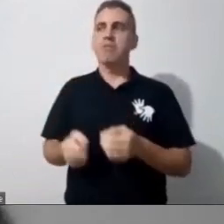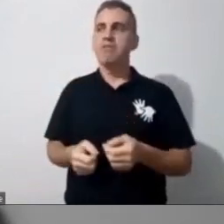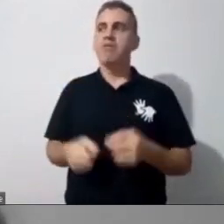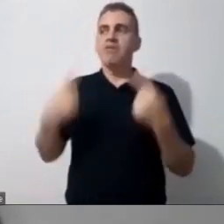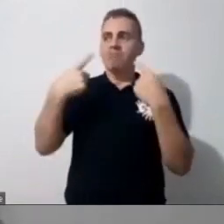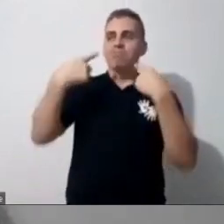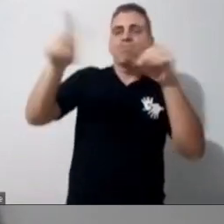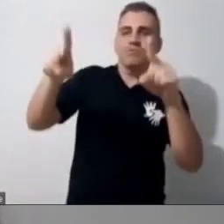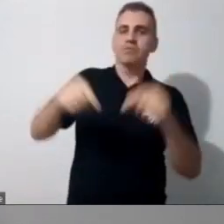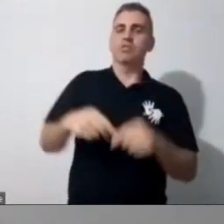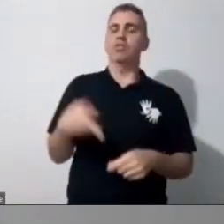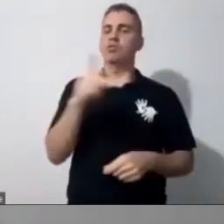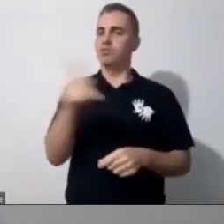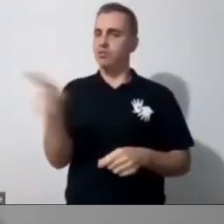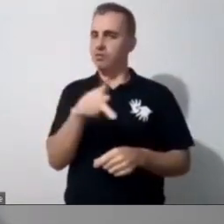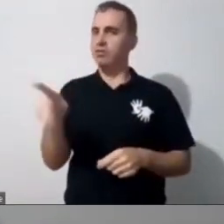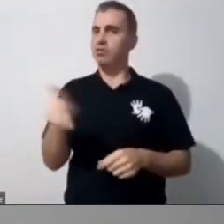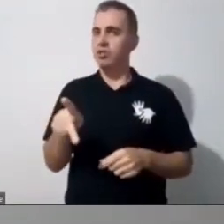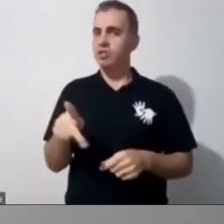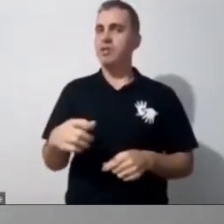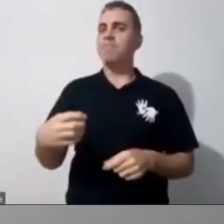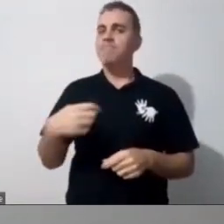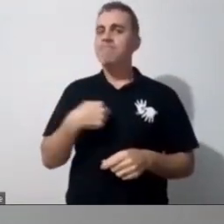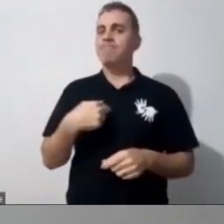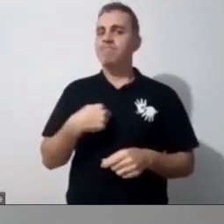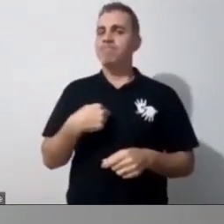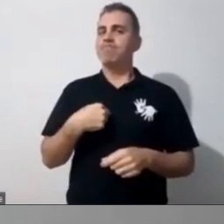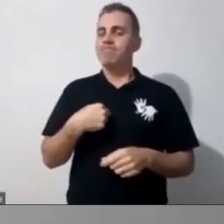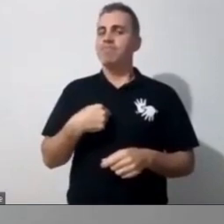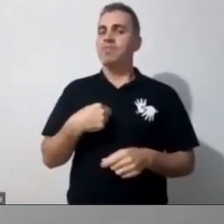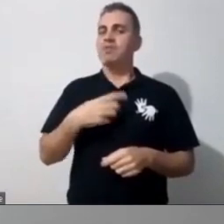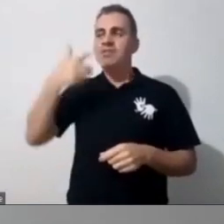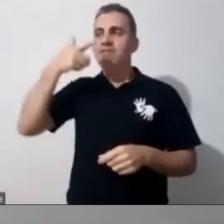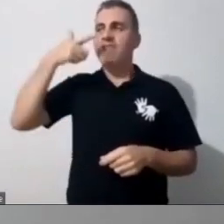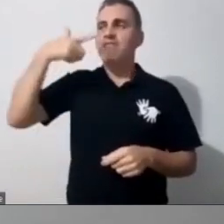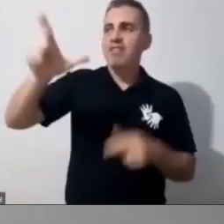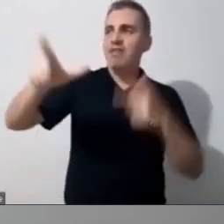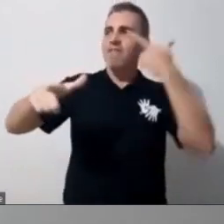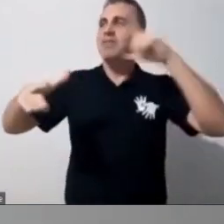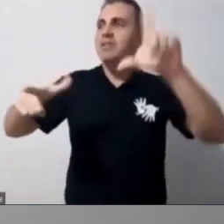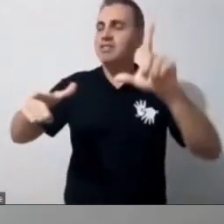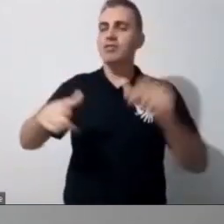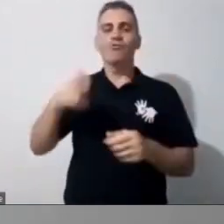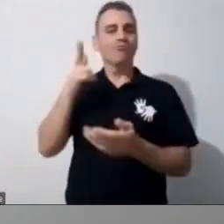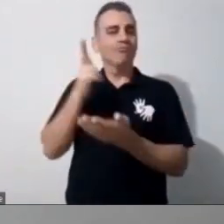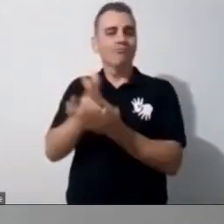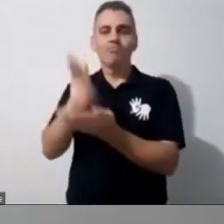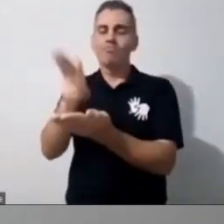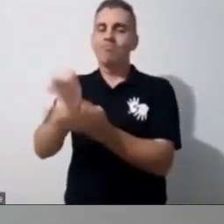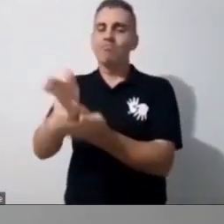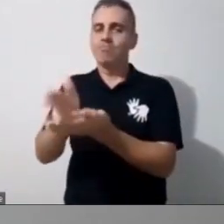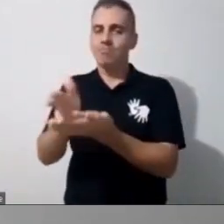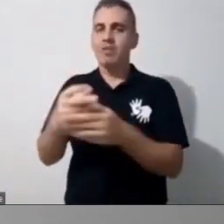possibilidade de cada um deles que eu consegui vencer. Eu acho que é por aí, o planejamento tem que pensar na